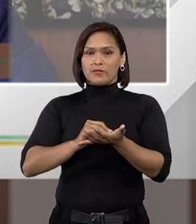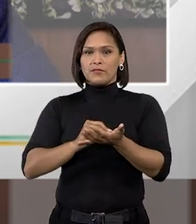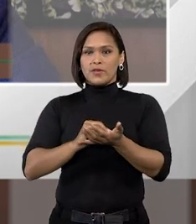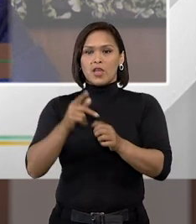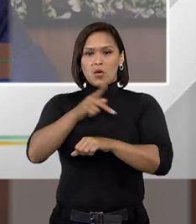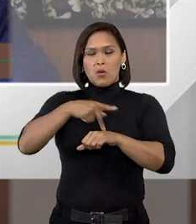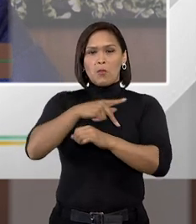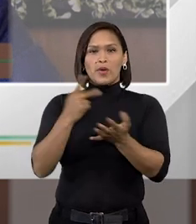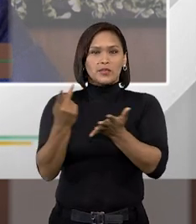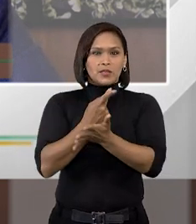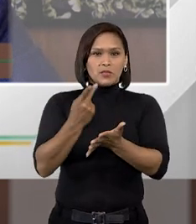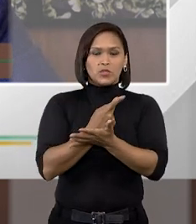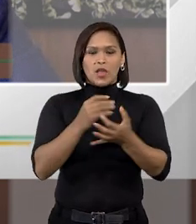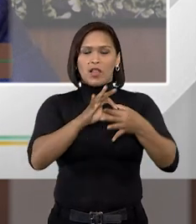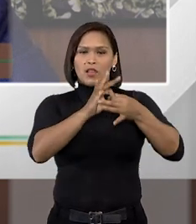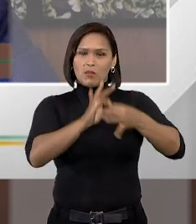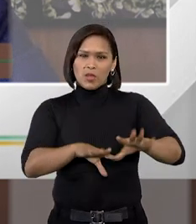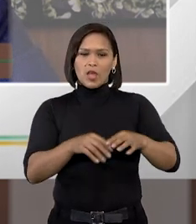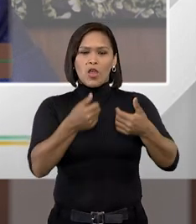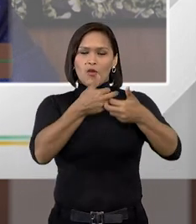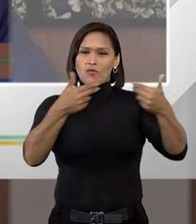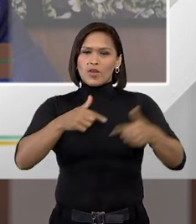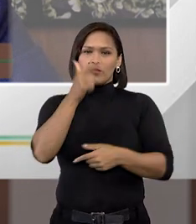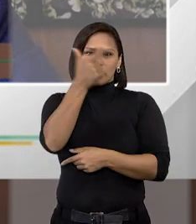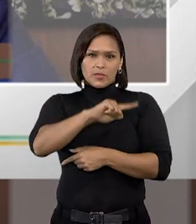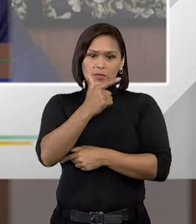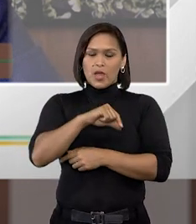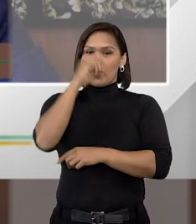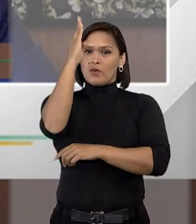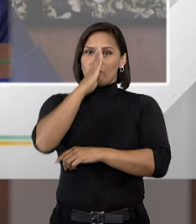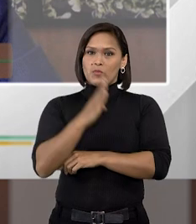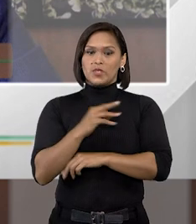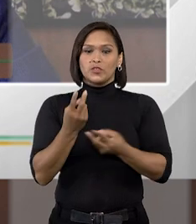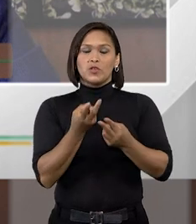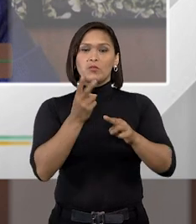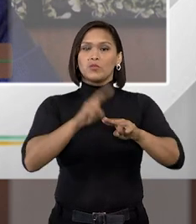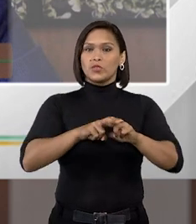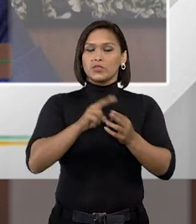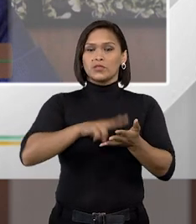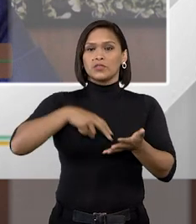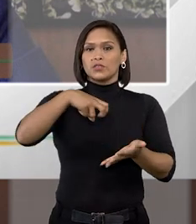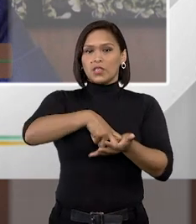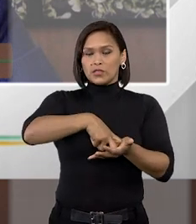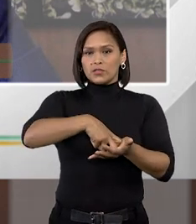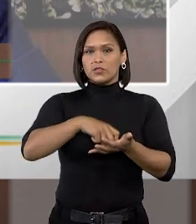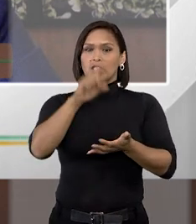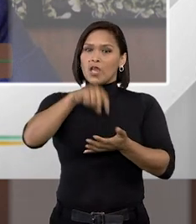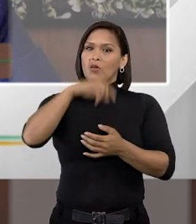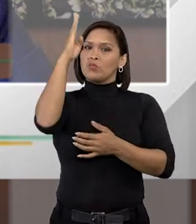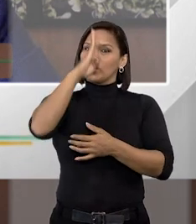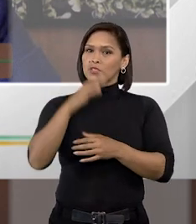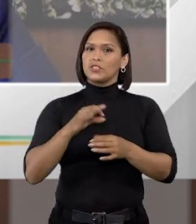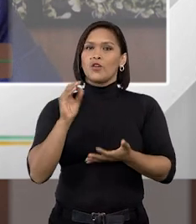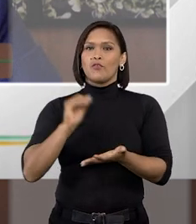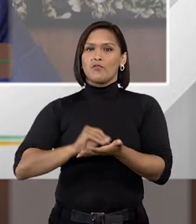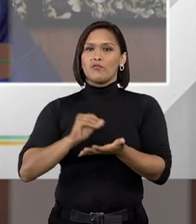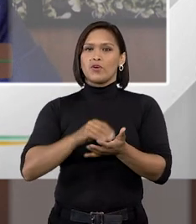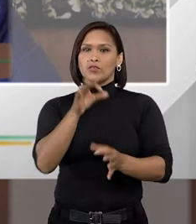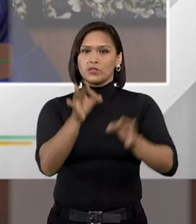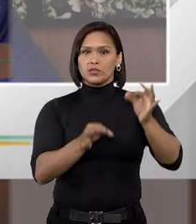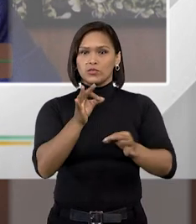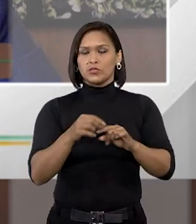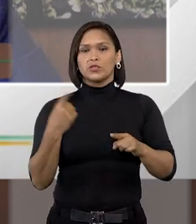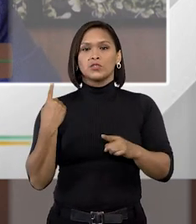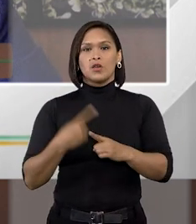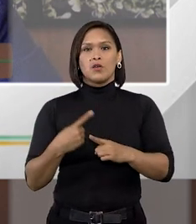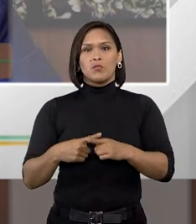da impunidade, como muito se repete, o Brasil não é país da impunidade. O Brasil é o país da injustiça. Porque